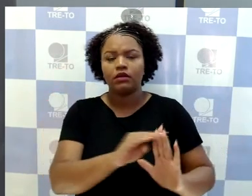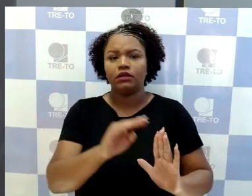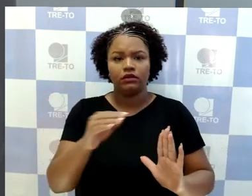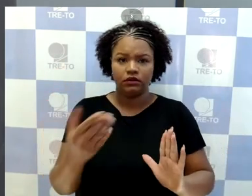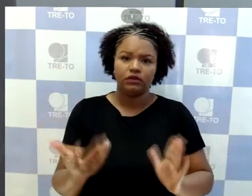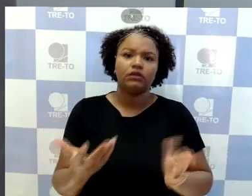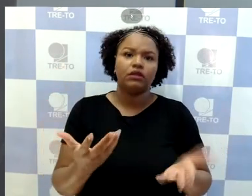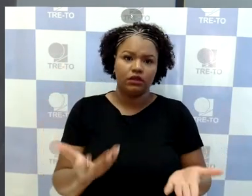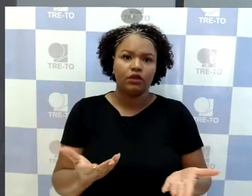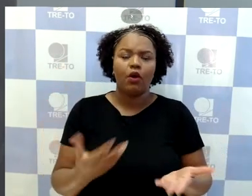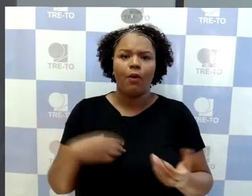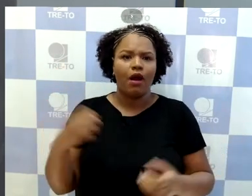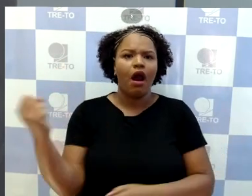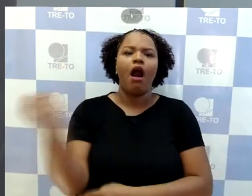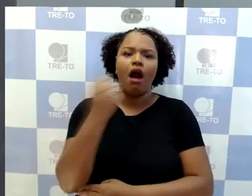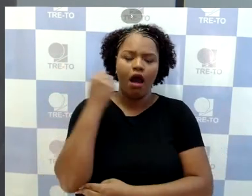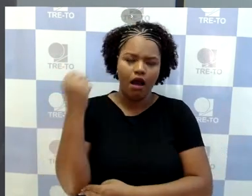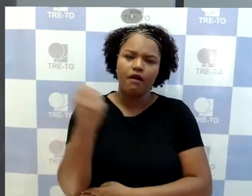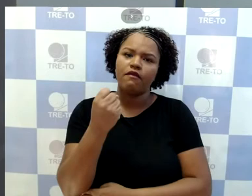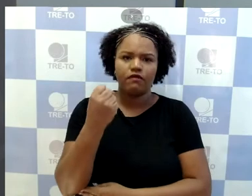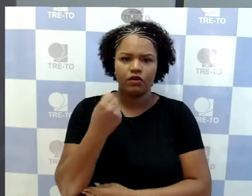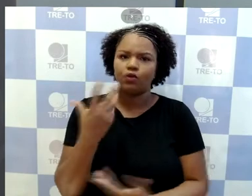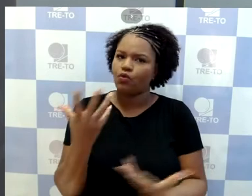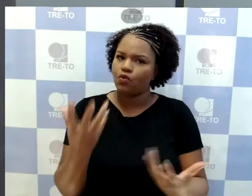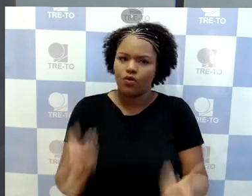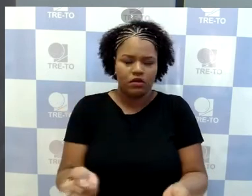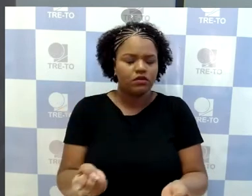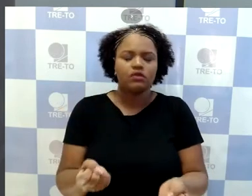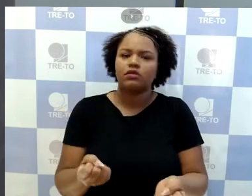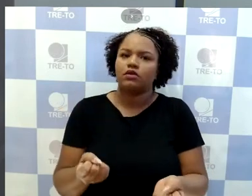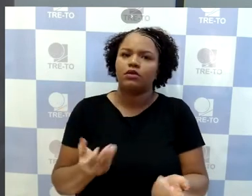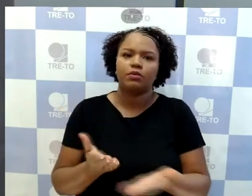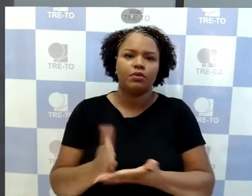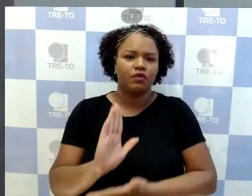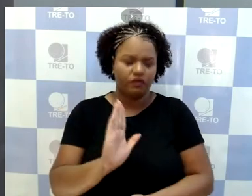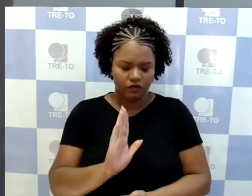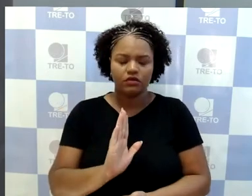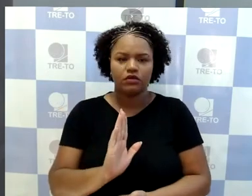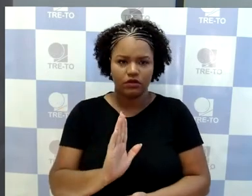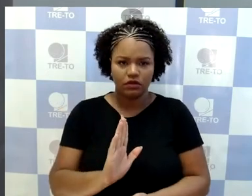desaprovação das contas. Então, voto pelo desprovimento do recurso.